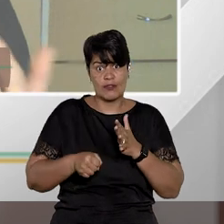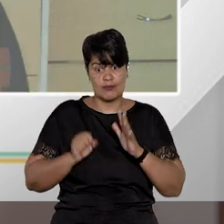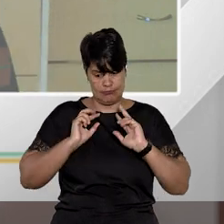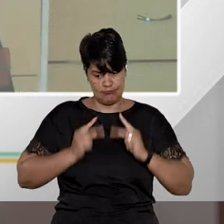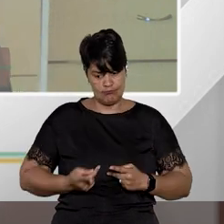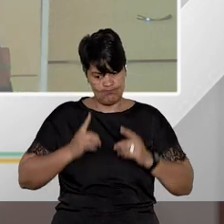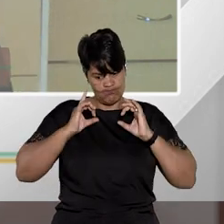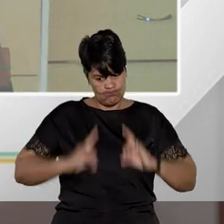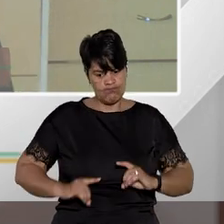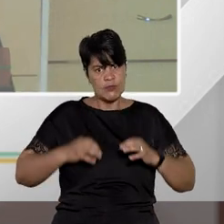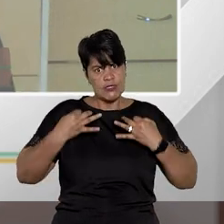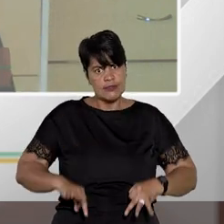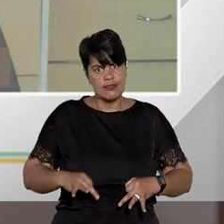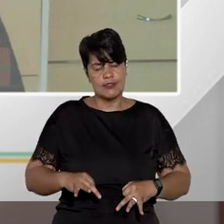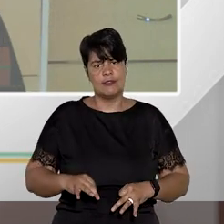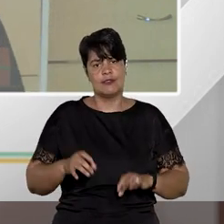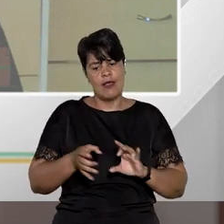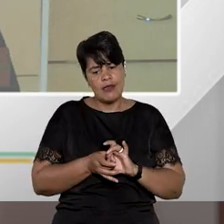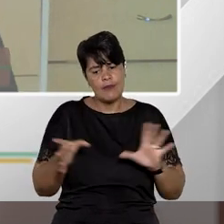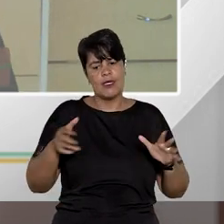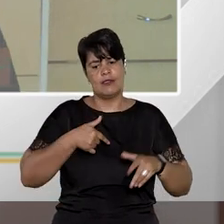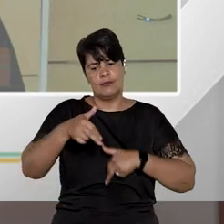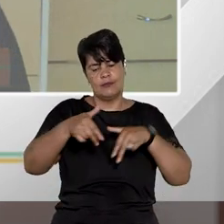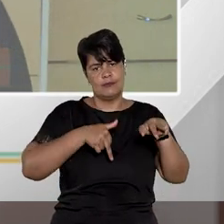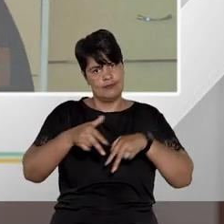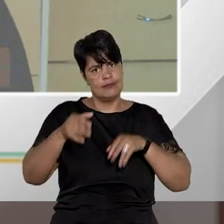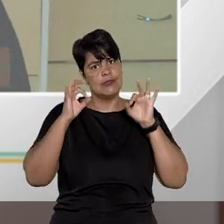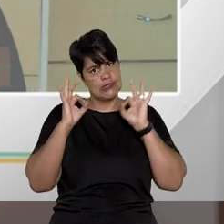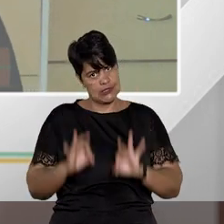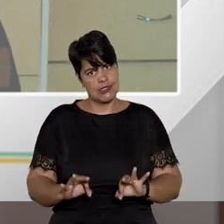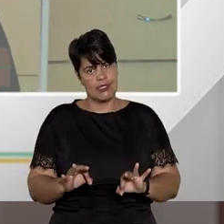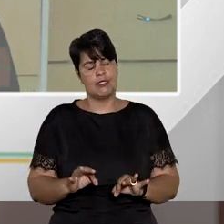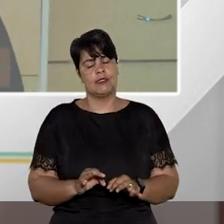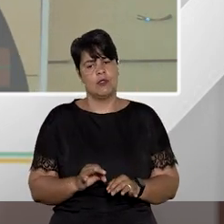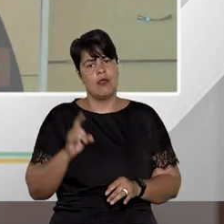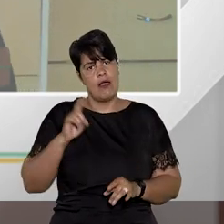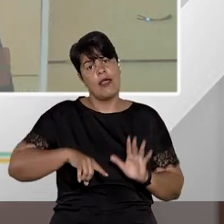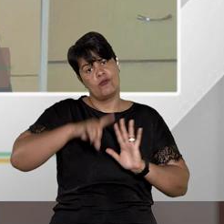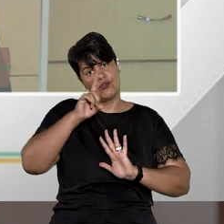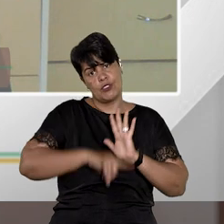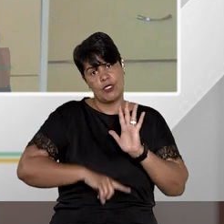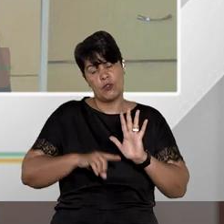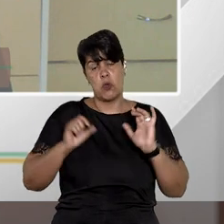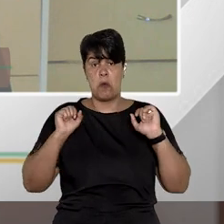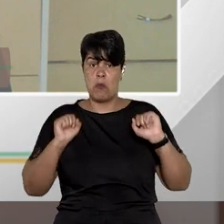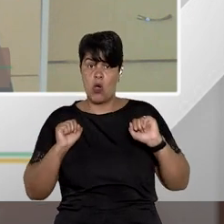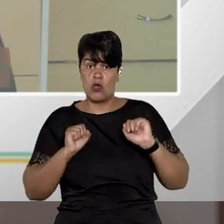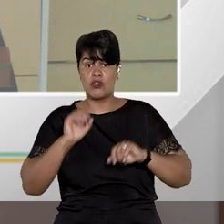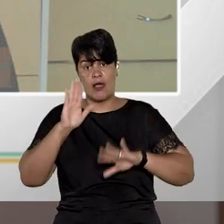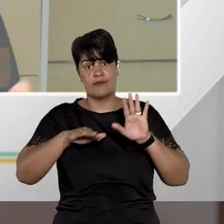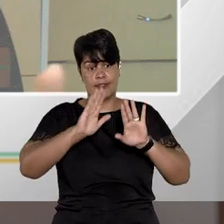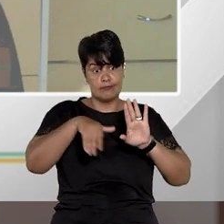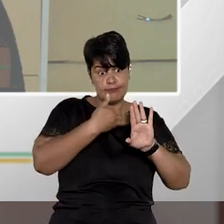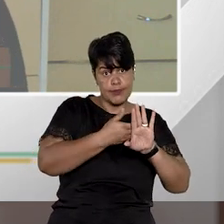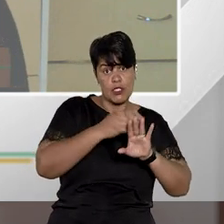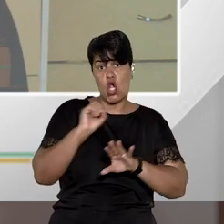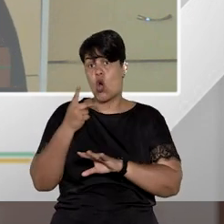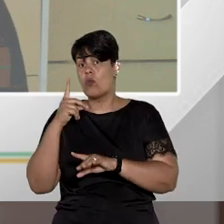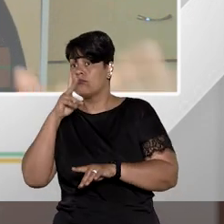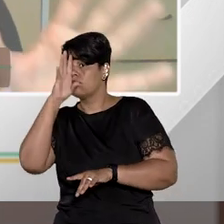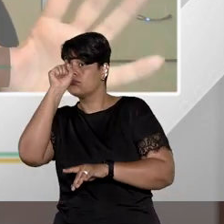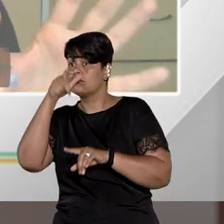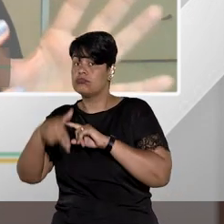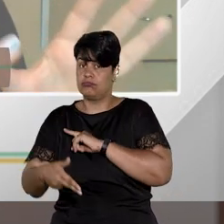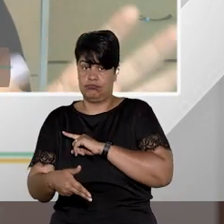aspecto da liberdade de locomoção no aspecto do direito de ir e vir que pode ser tanto ameaçado como já